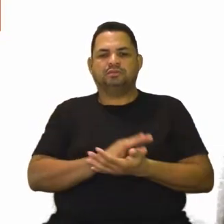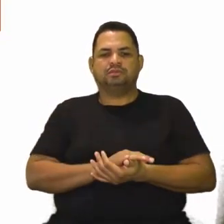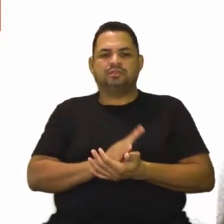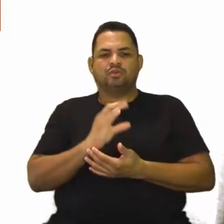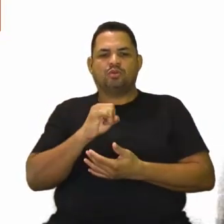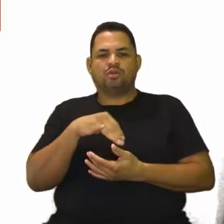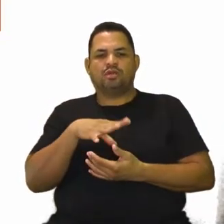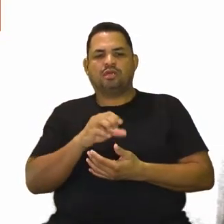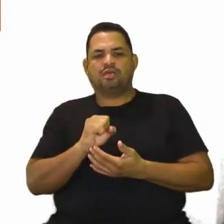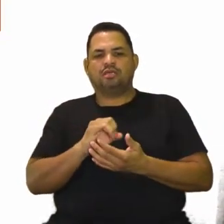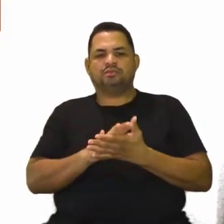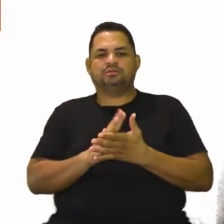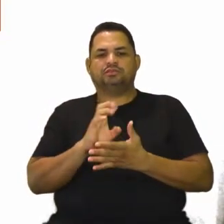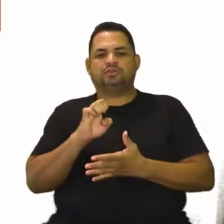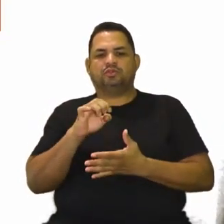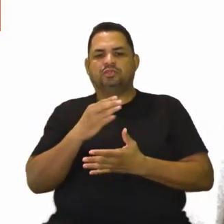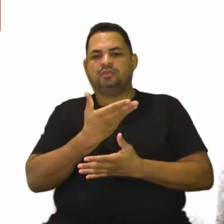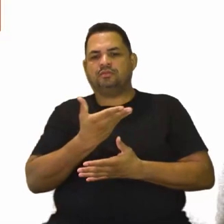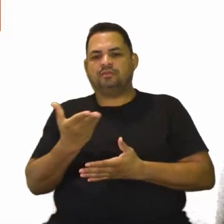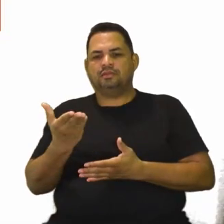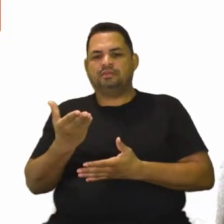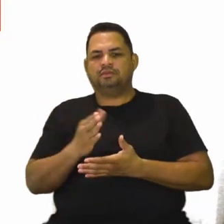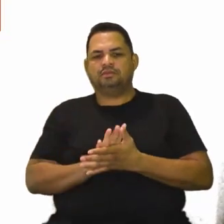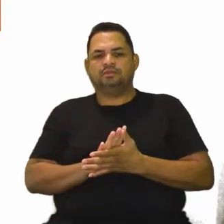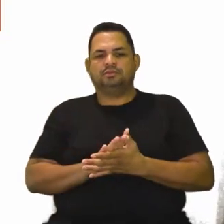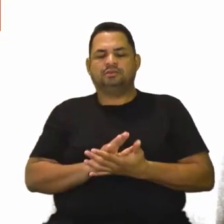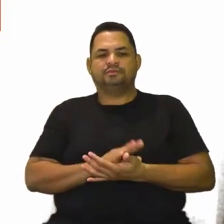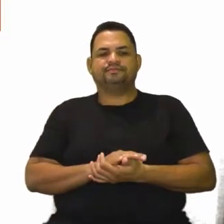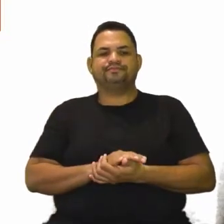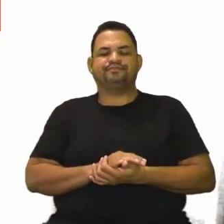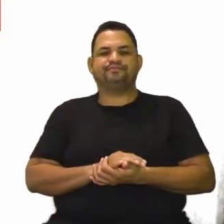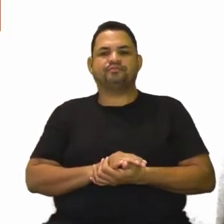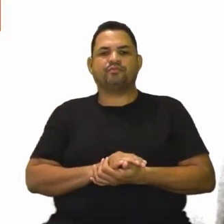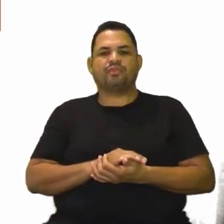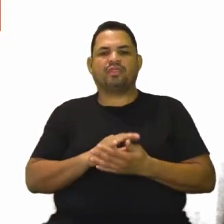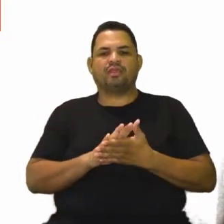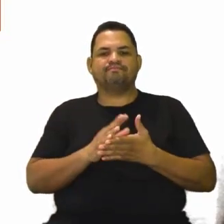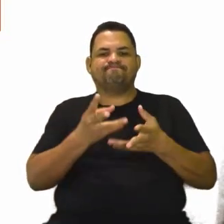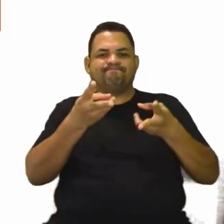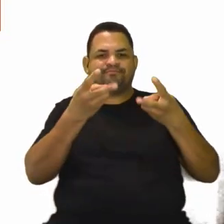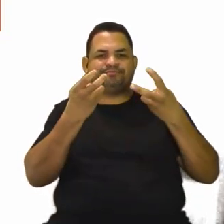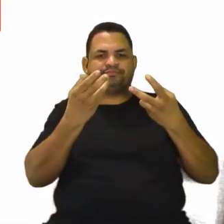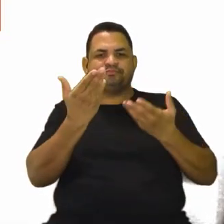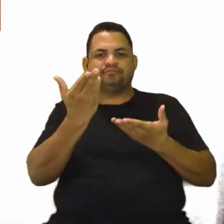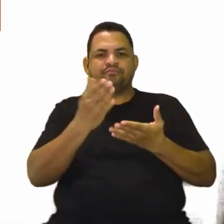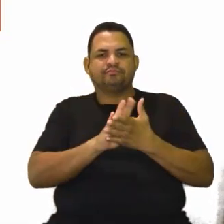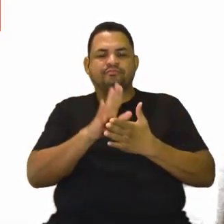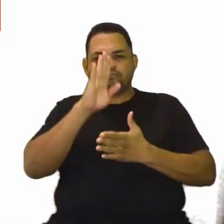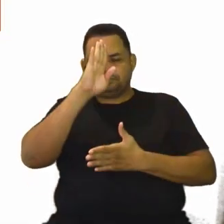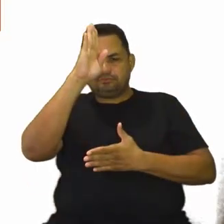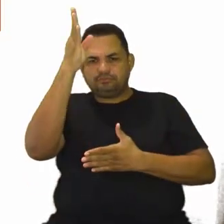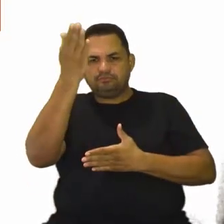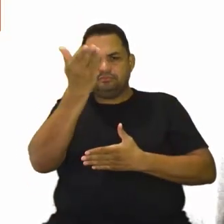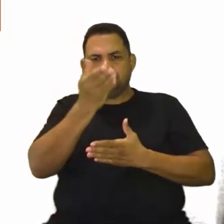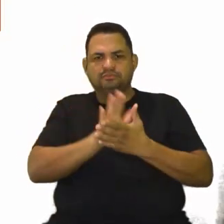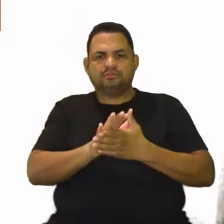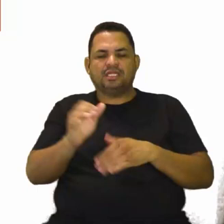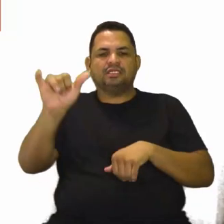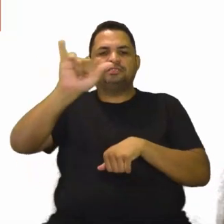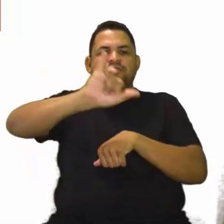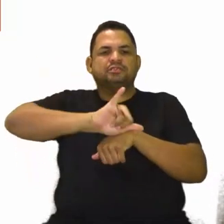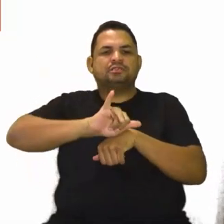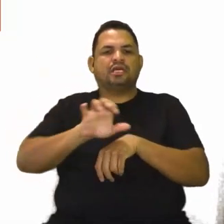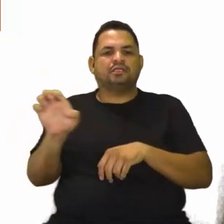Croácia, Estônia, Macedônia, Montenegro, Sérvia e Kosovo. Mas percebam vocês aqui que principalmente esse centro da